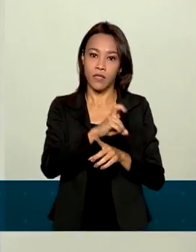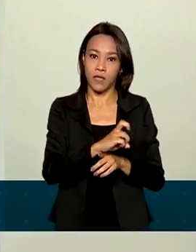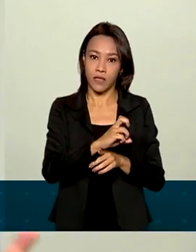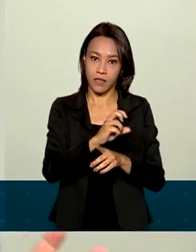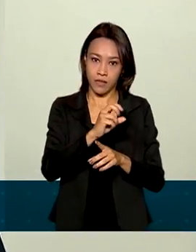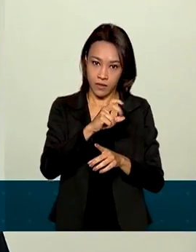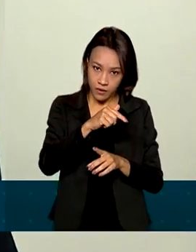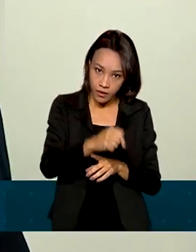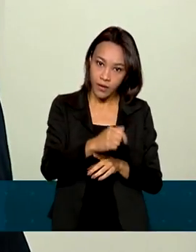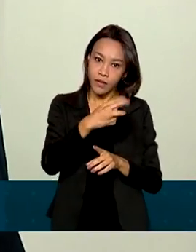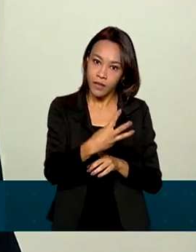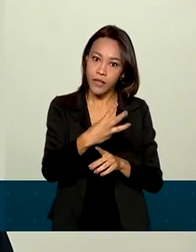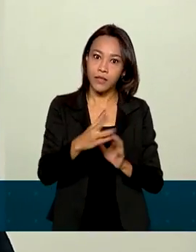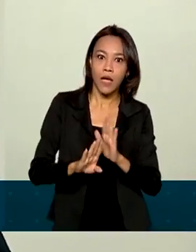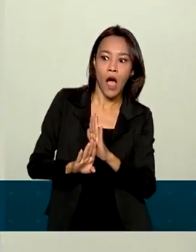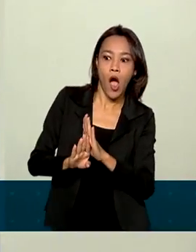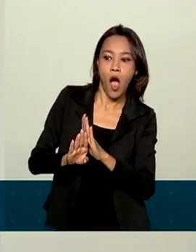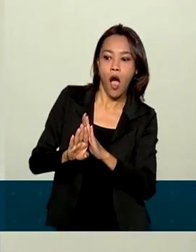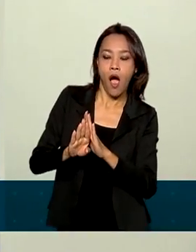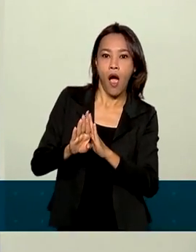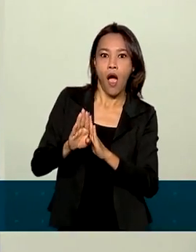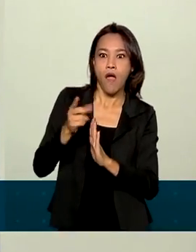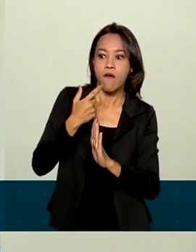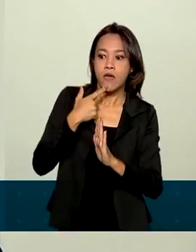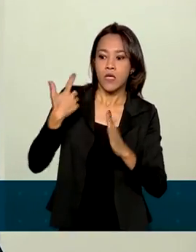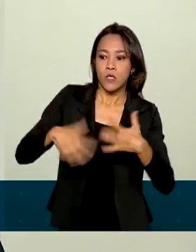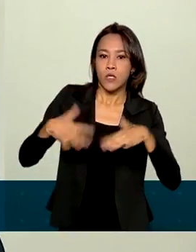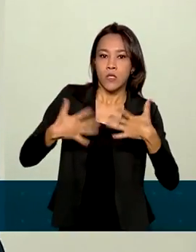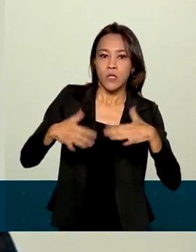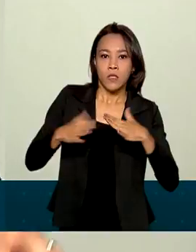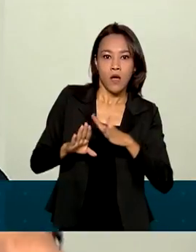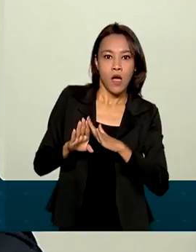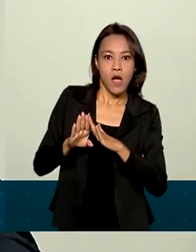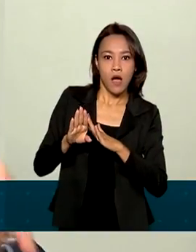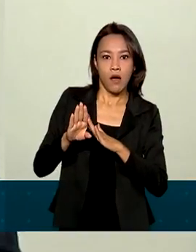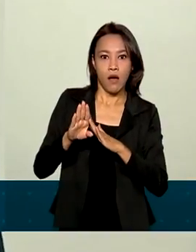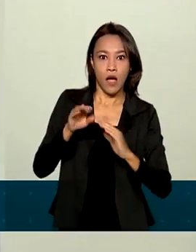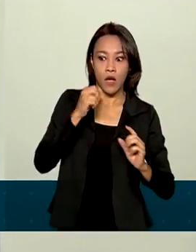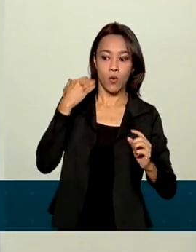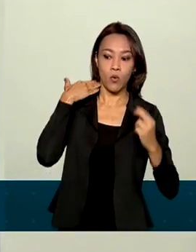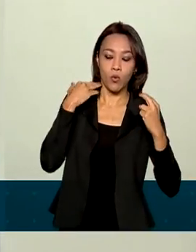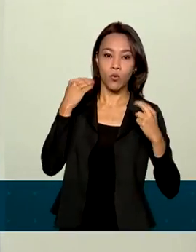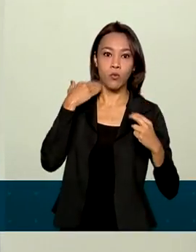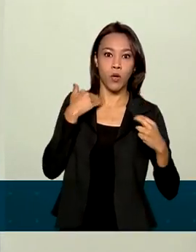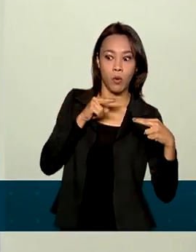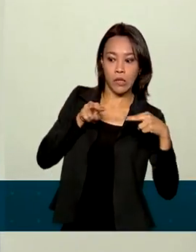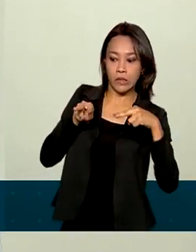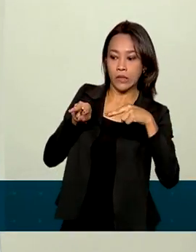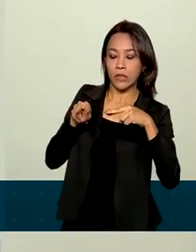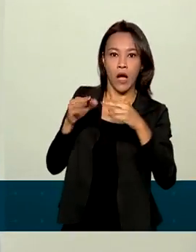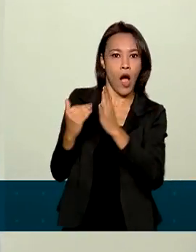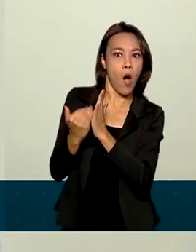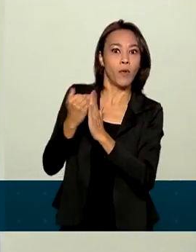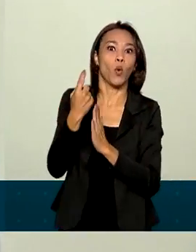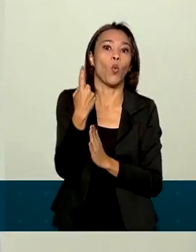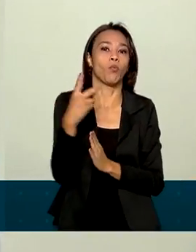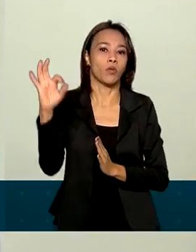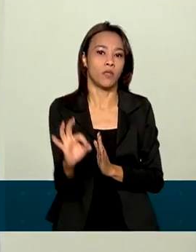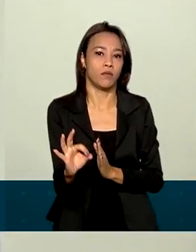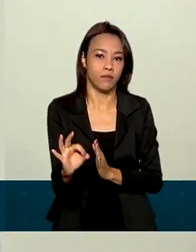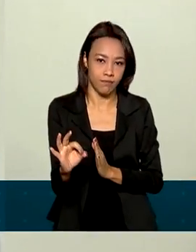acendendo, dessa vez, a luz vermelha na autoridade monetária, que resolveu reagir e aumentar, dessa vez, então, em um ponto percentual.